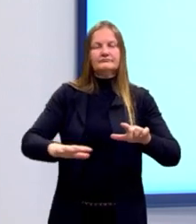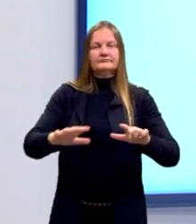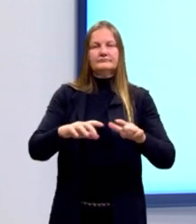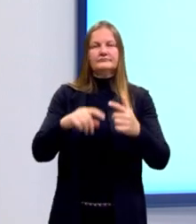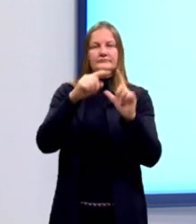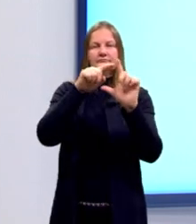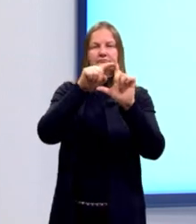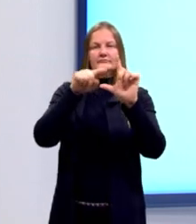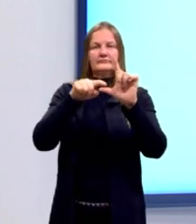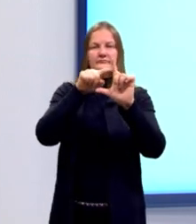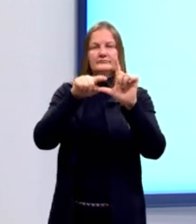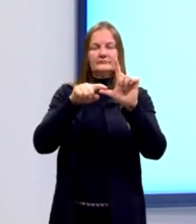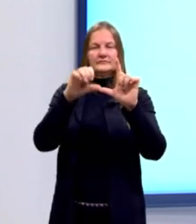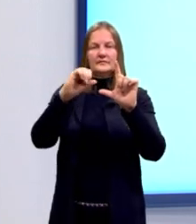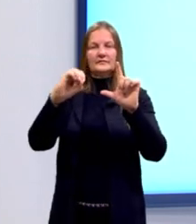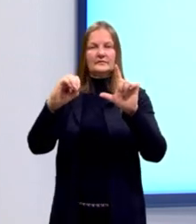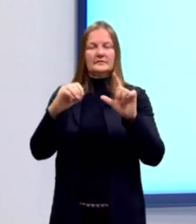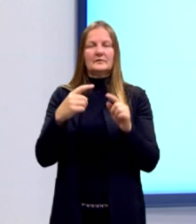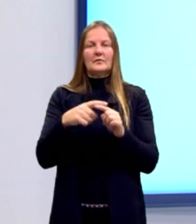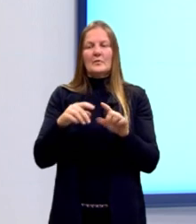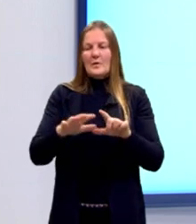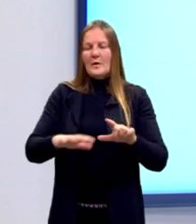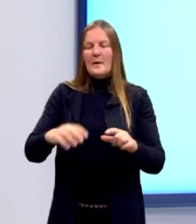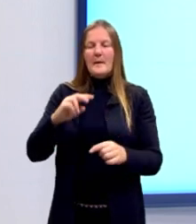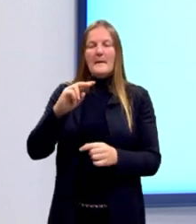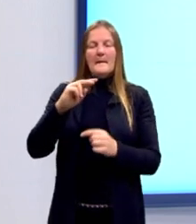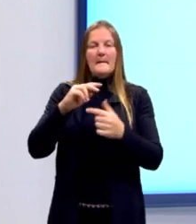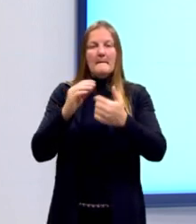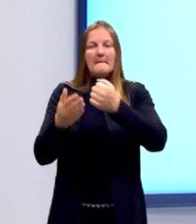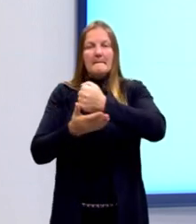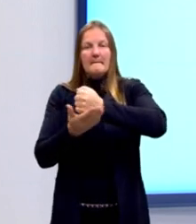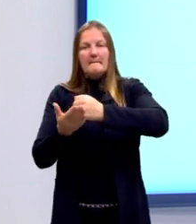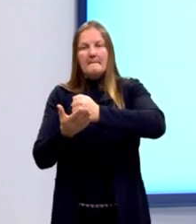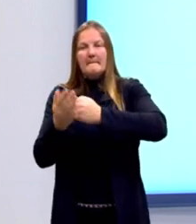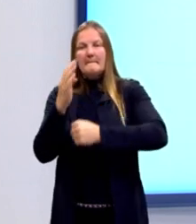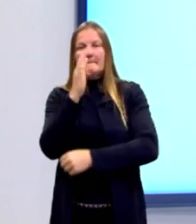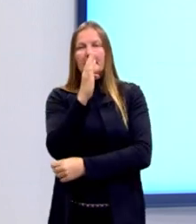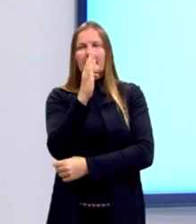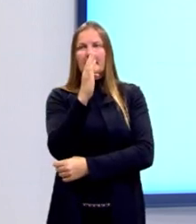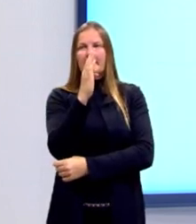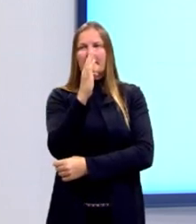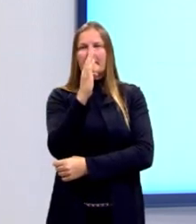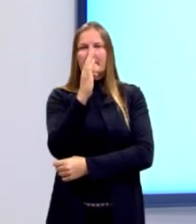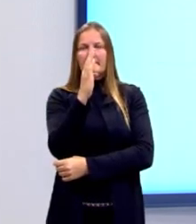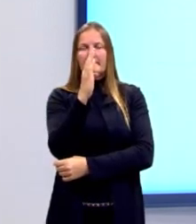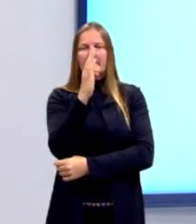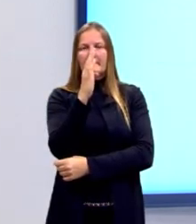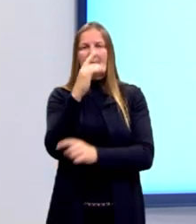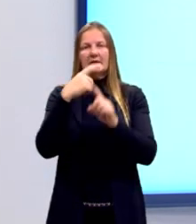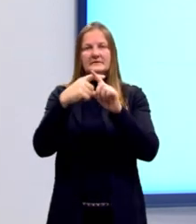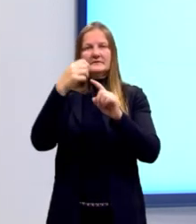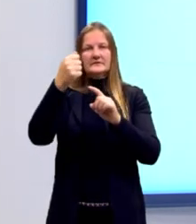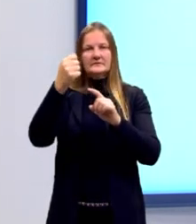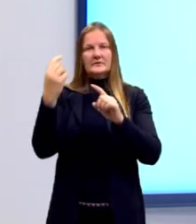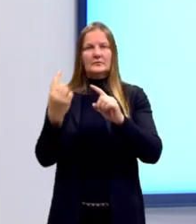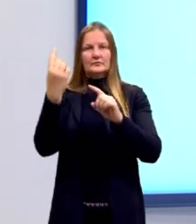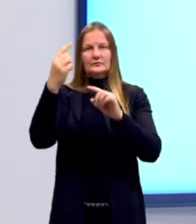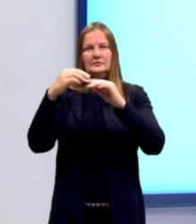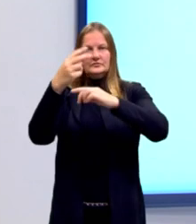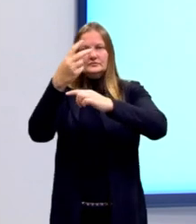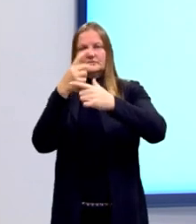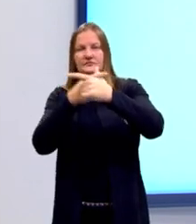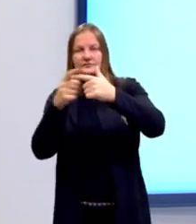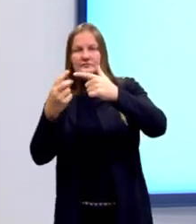isósceles. Área é base vezes altura, dividido por dois, ou cateto vezes